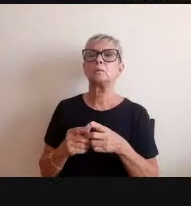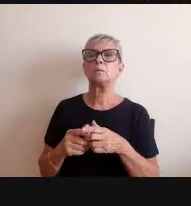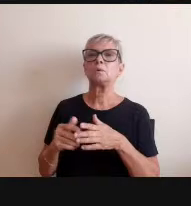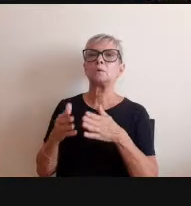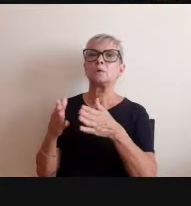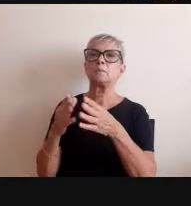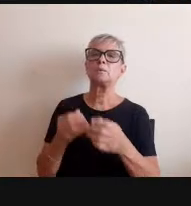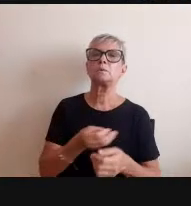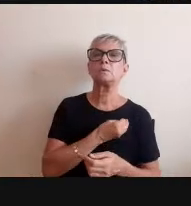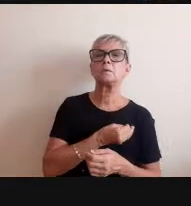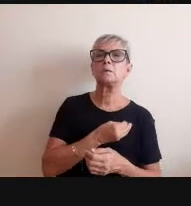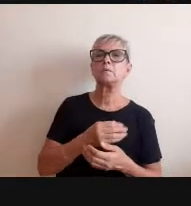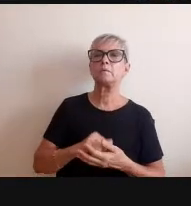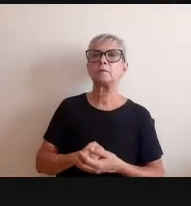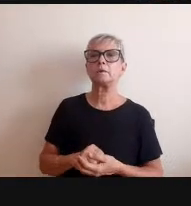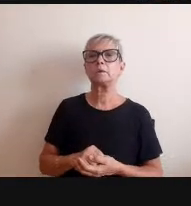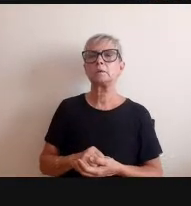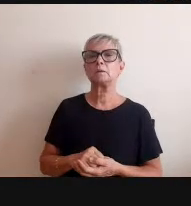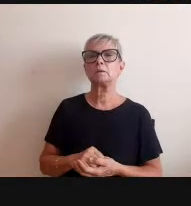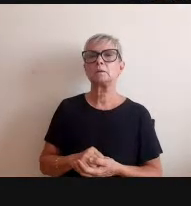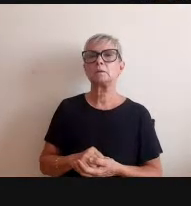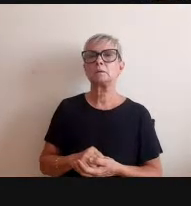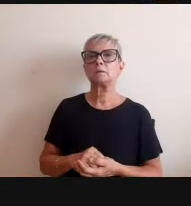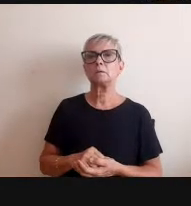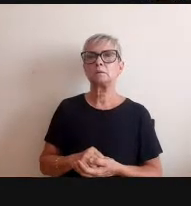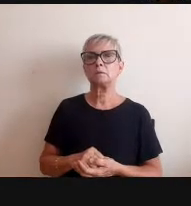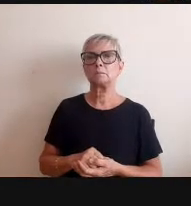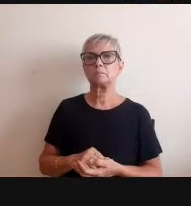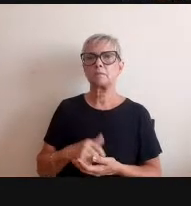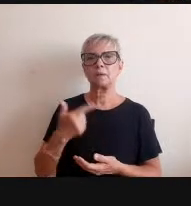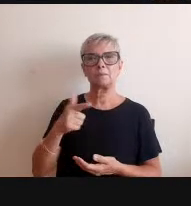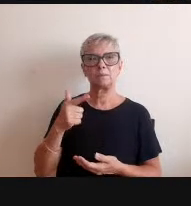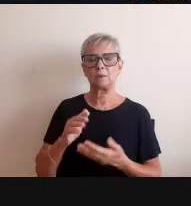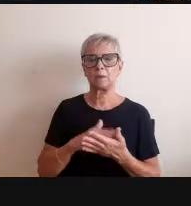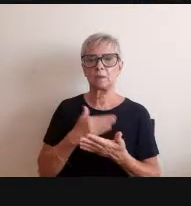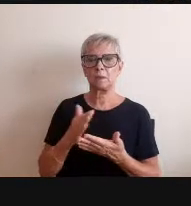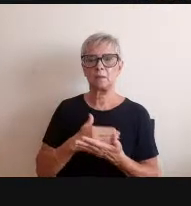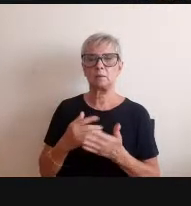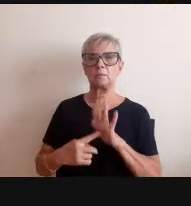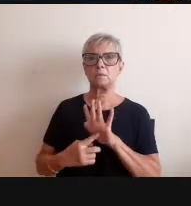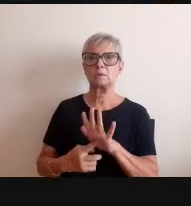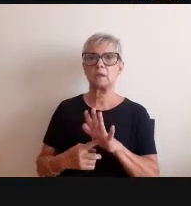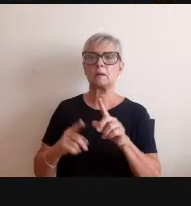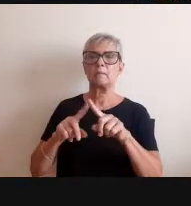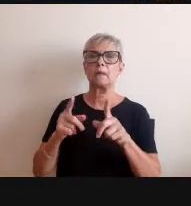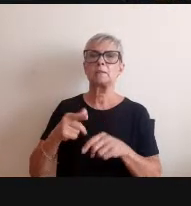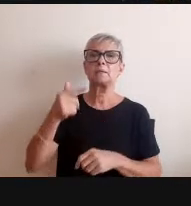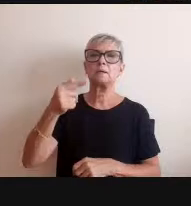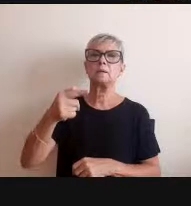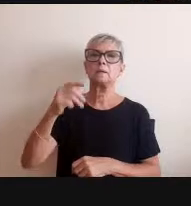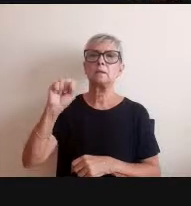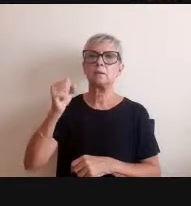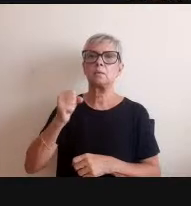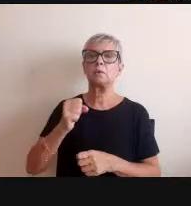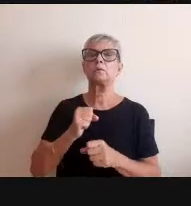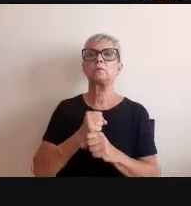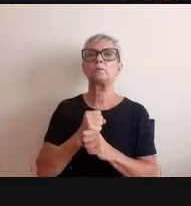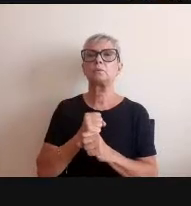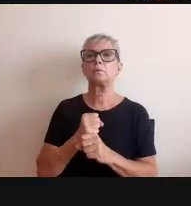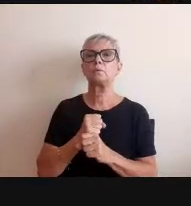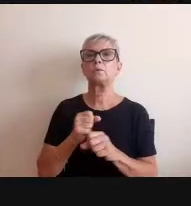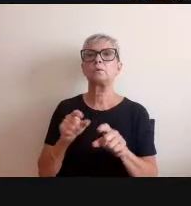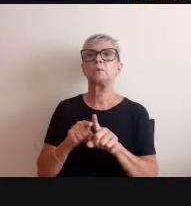eu não tenho o cartálogo para reproduzir aqui mas tem em 78 é 77 que